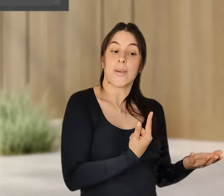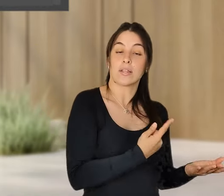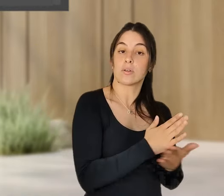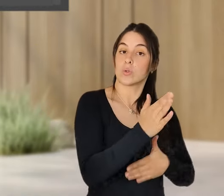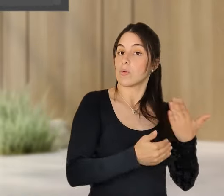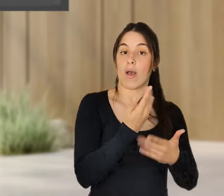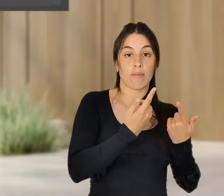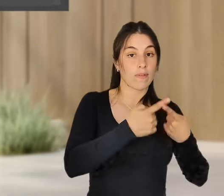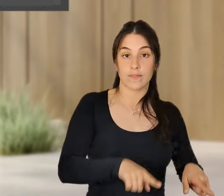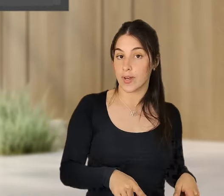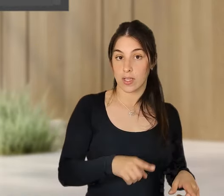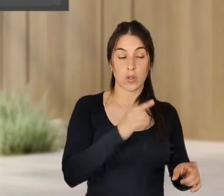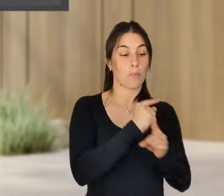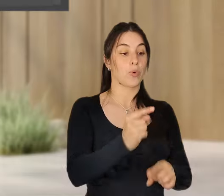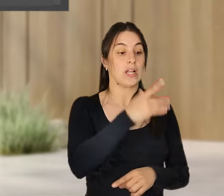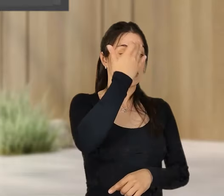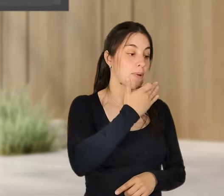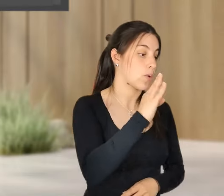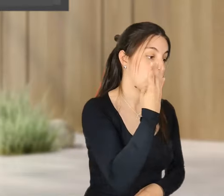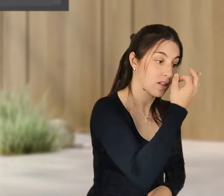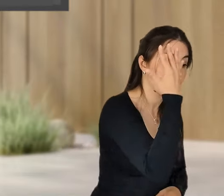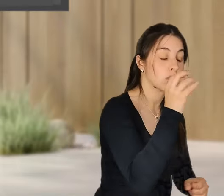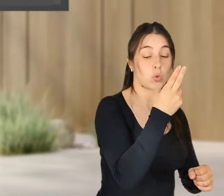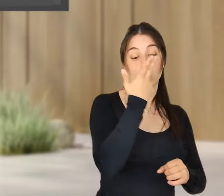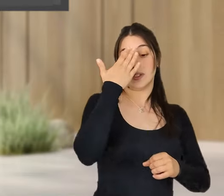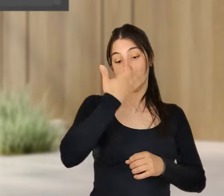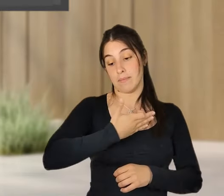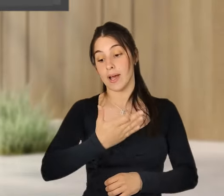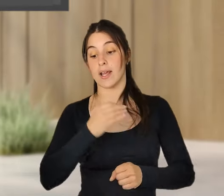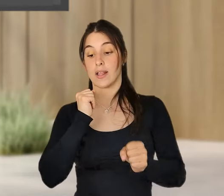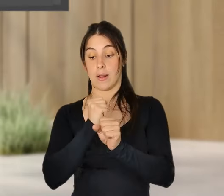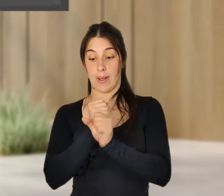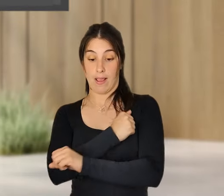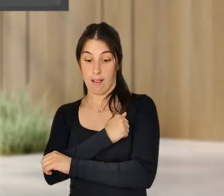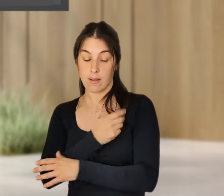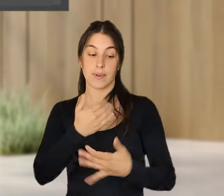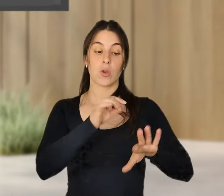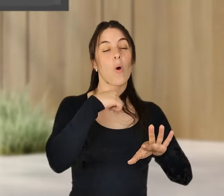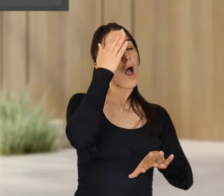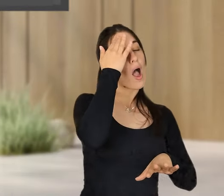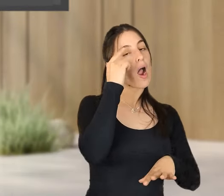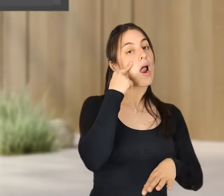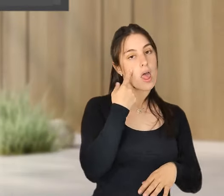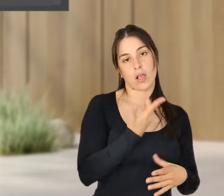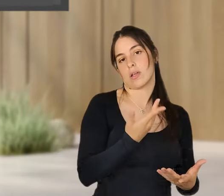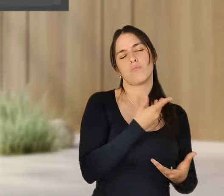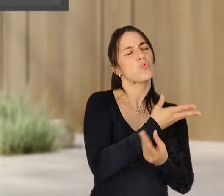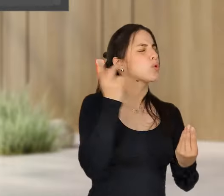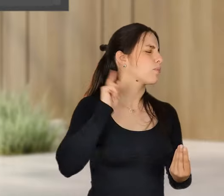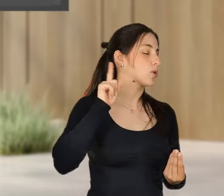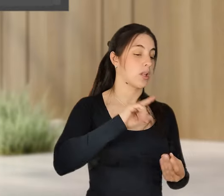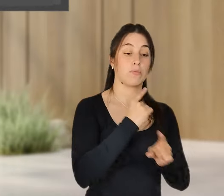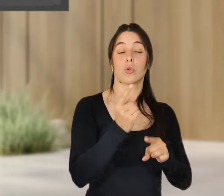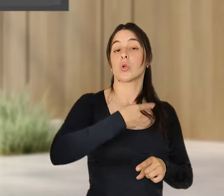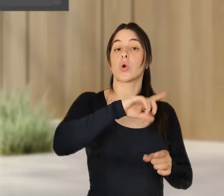a ser diferente, mesmo numa semana de quatro dias ou com teletrabalho. Mas eu acho que é muito importante experimentar. Nós, no projeto piloto,